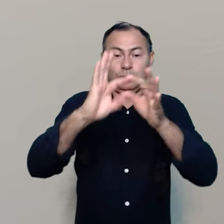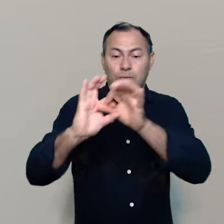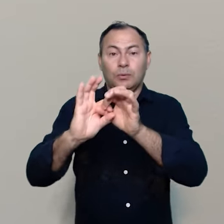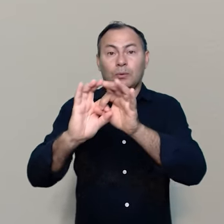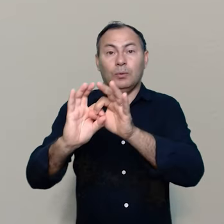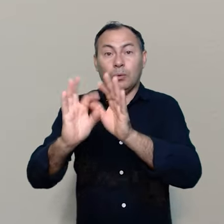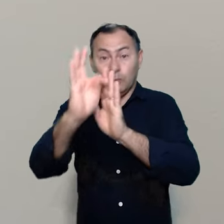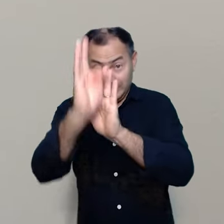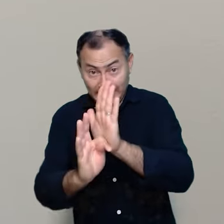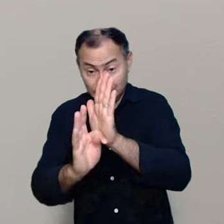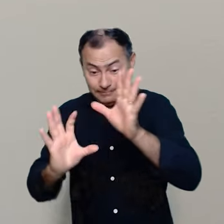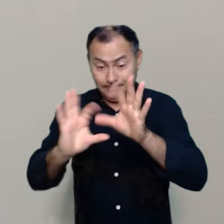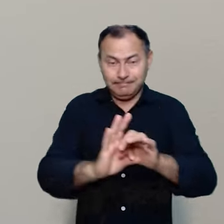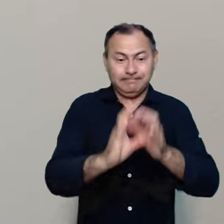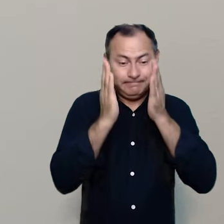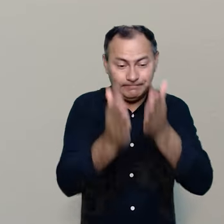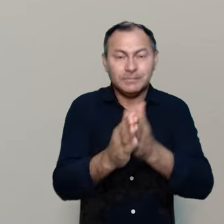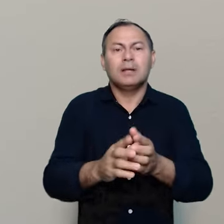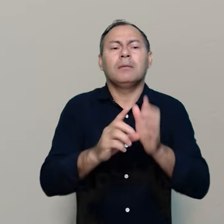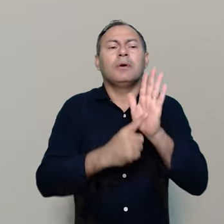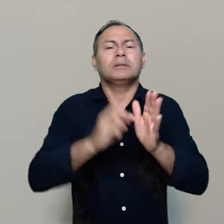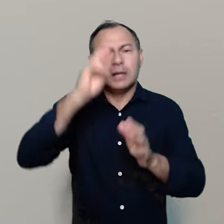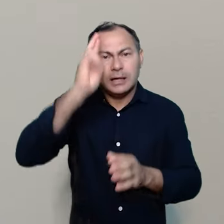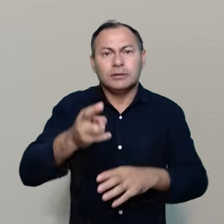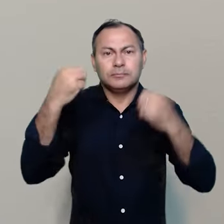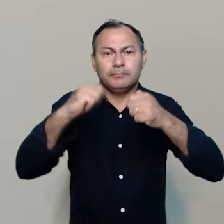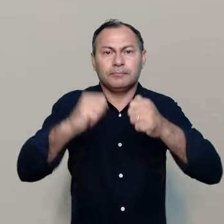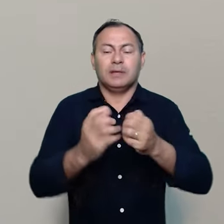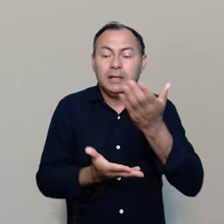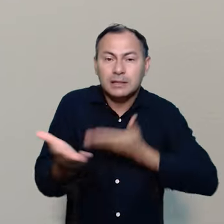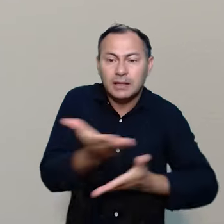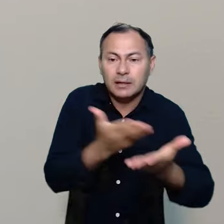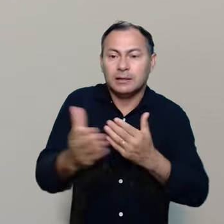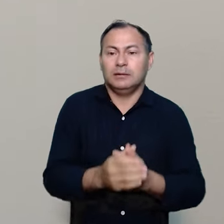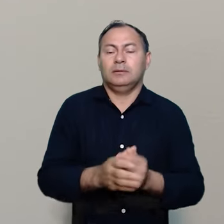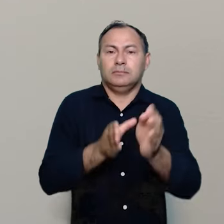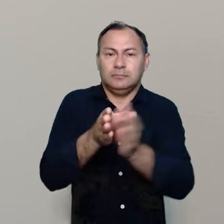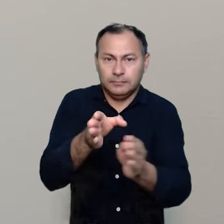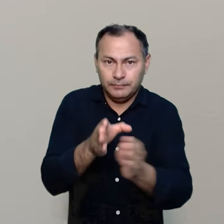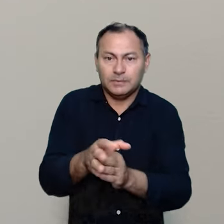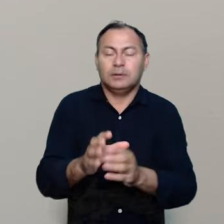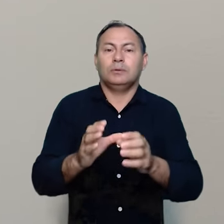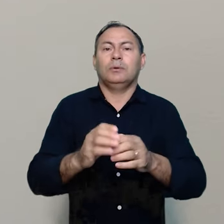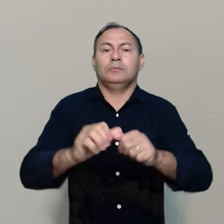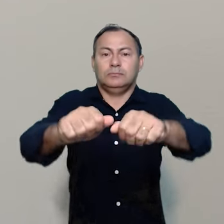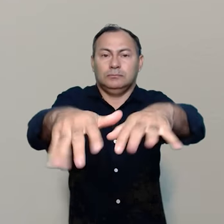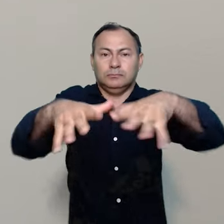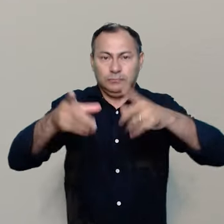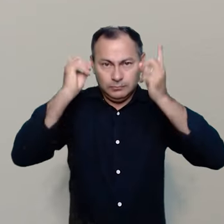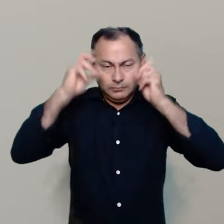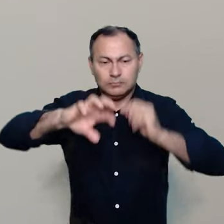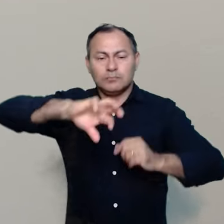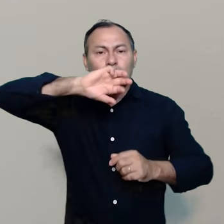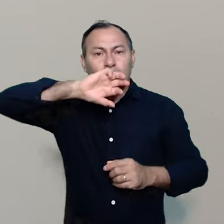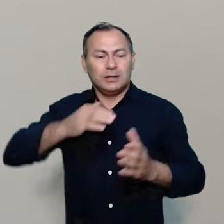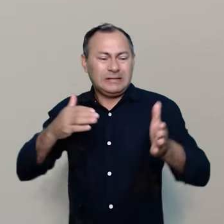conclui perguntando sobre as razões da necessidade de reiterar as recomendações do concílio e os